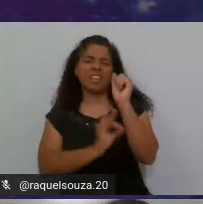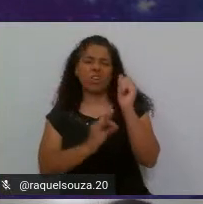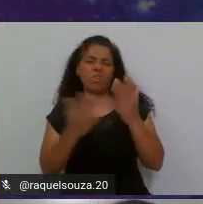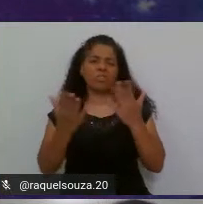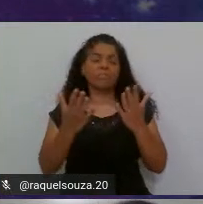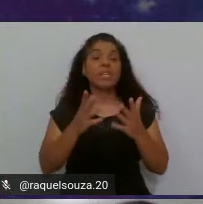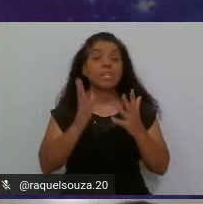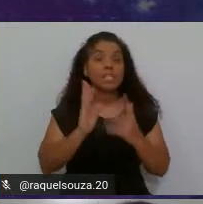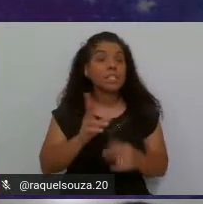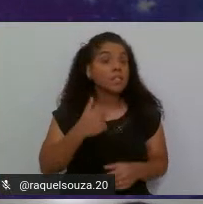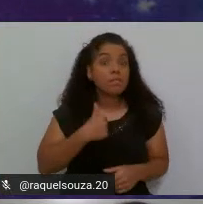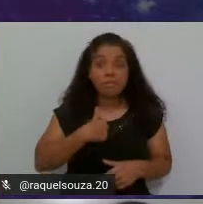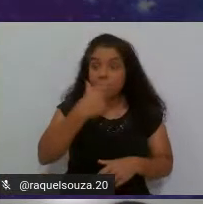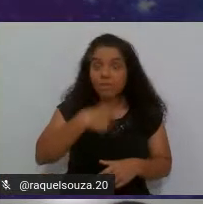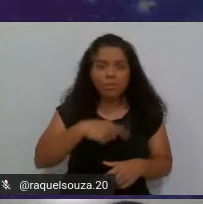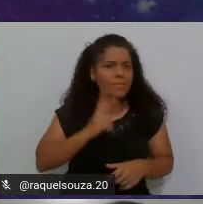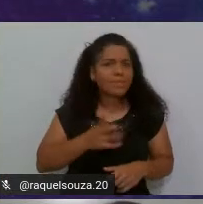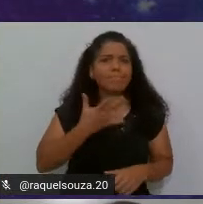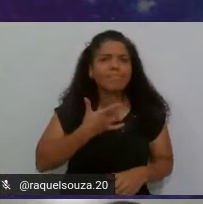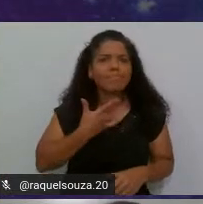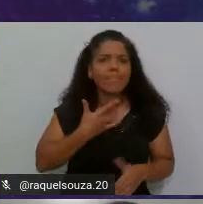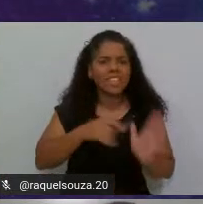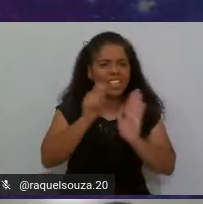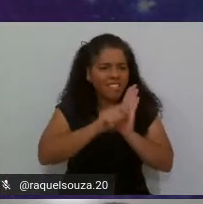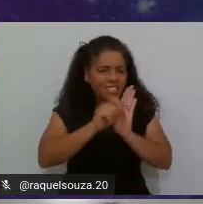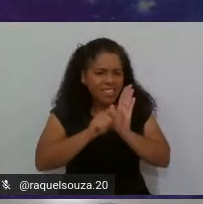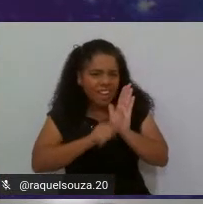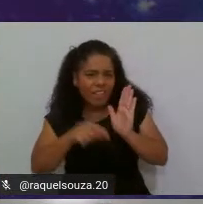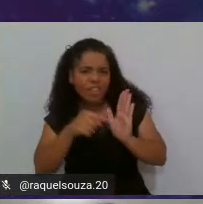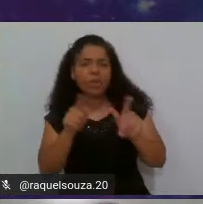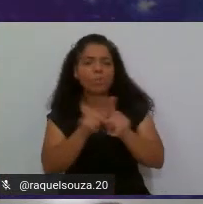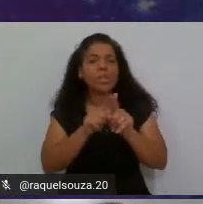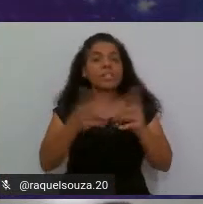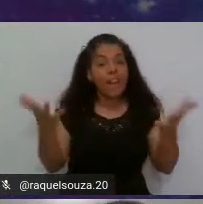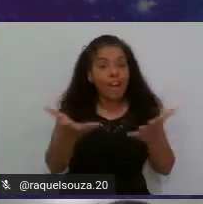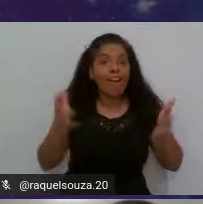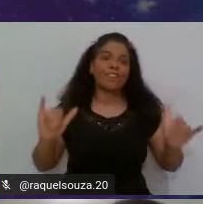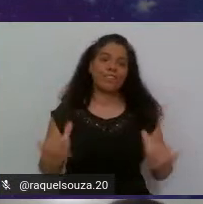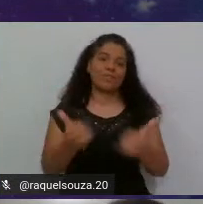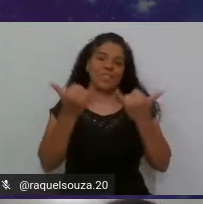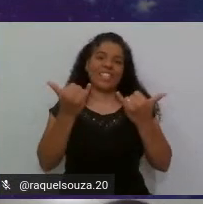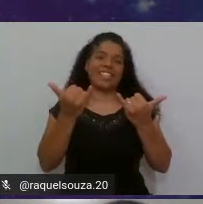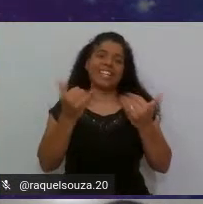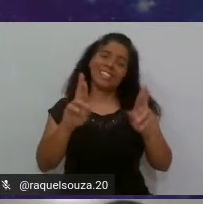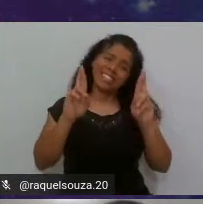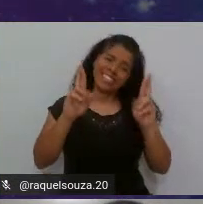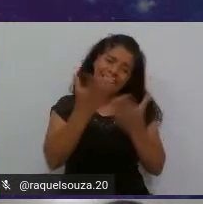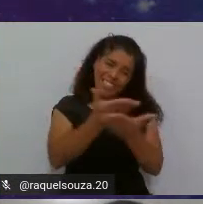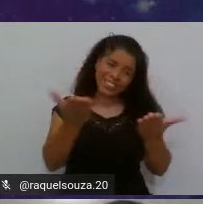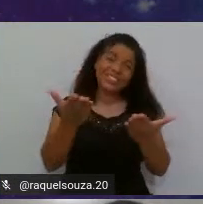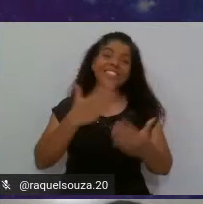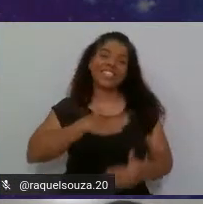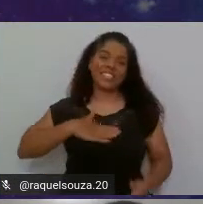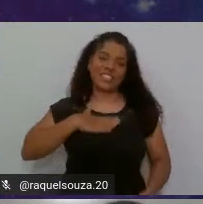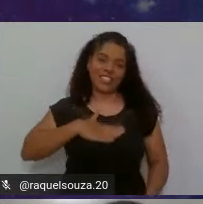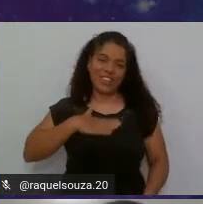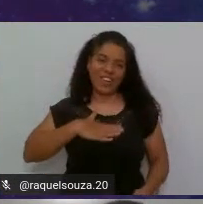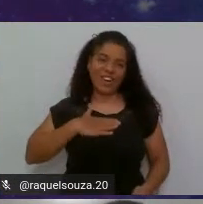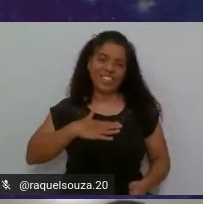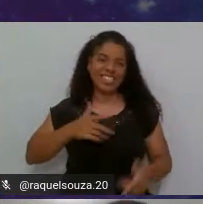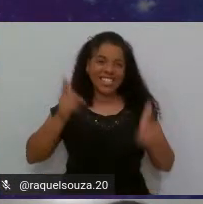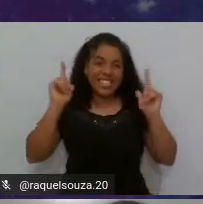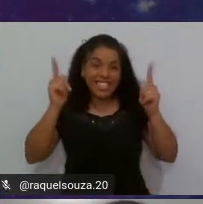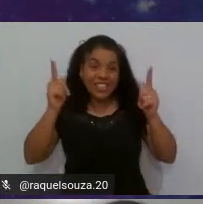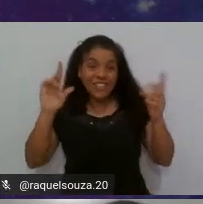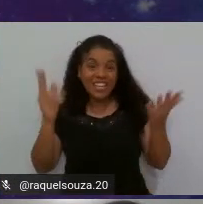vontade de escrever sobre isso ou de falar um pouco sobre isso e está aqui a oportunidade. Então, espero que vocês gostem e se divirtam aí com